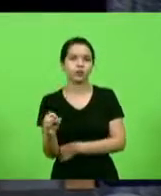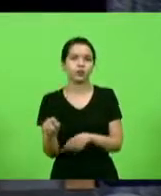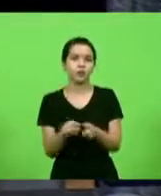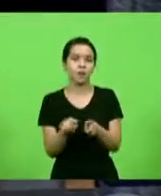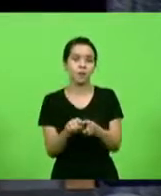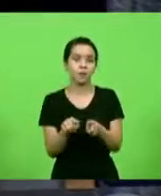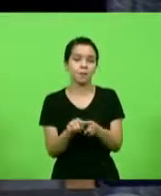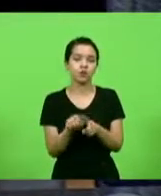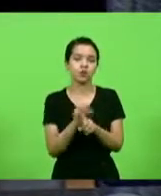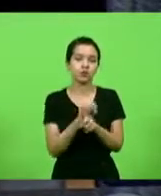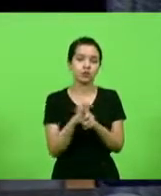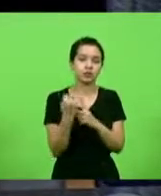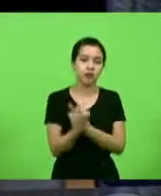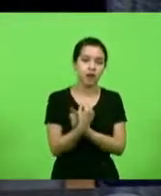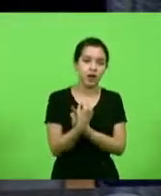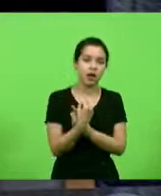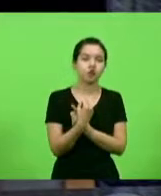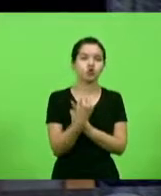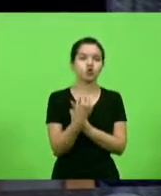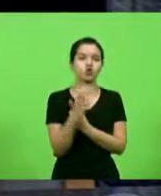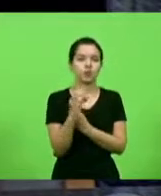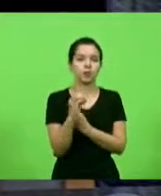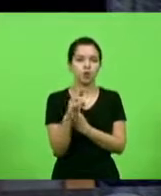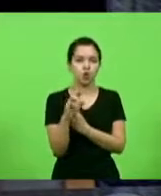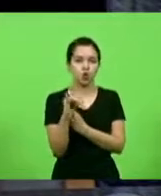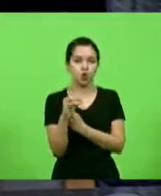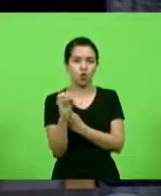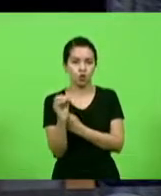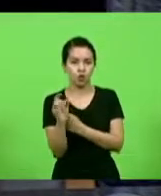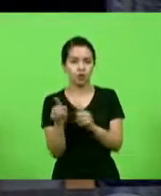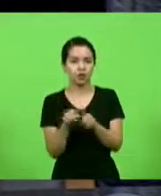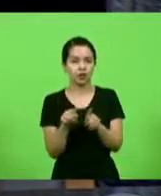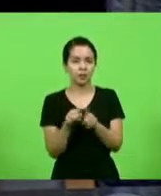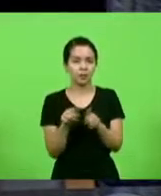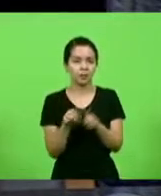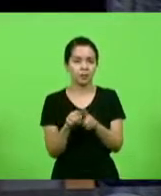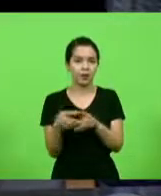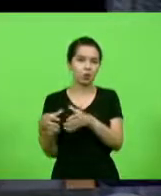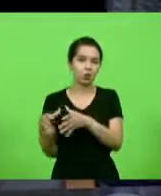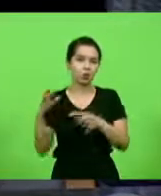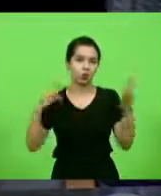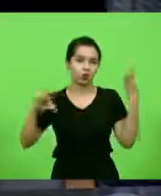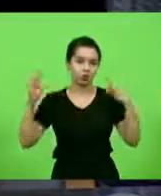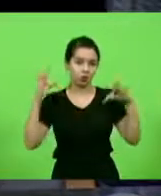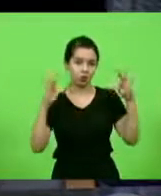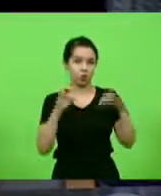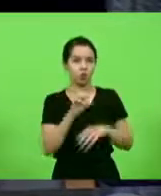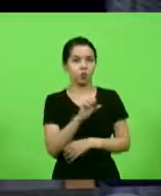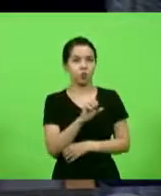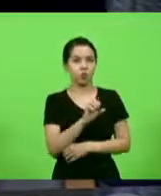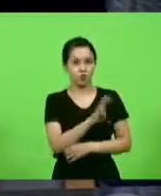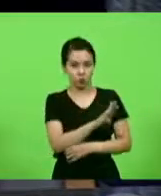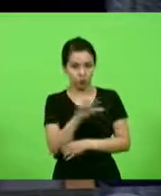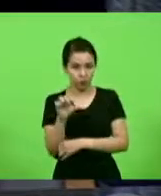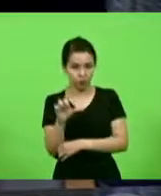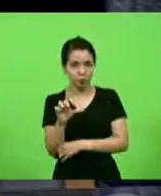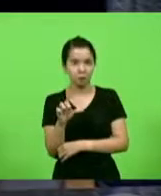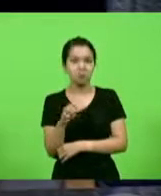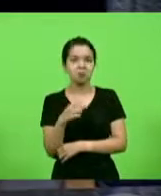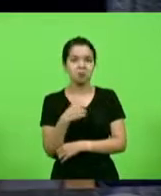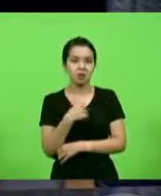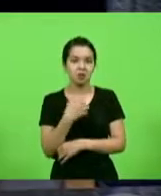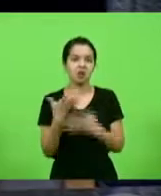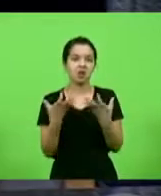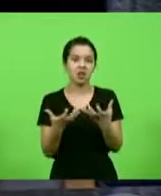organizada, do Convention Bureau, do trem de turístico de Blumenau, queria fazer um apelo ao novo